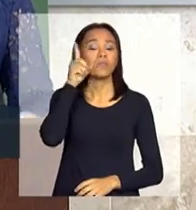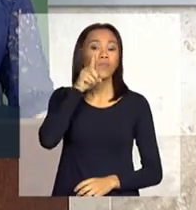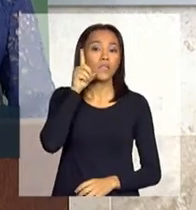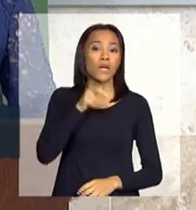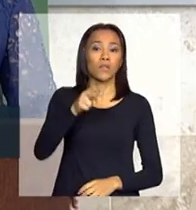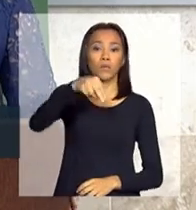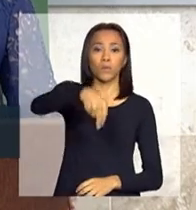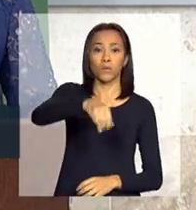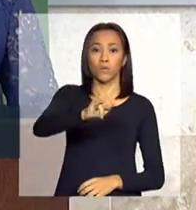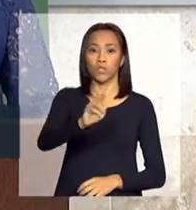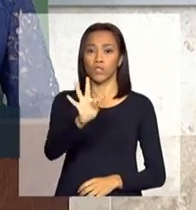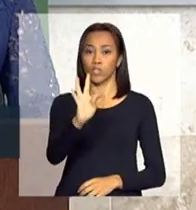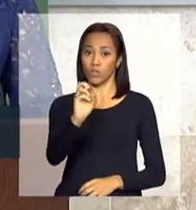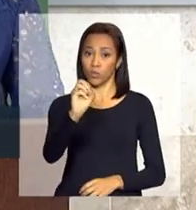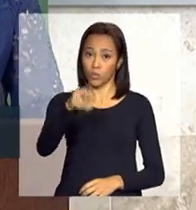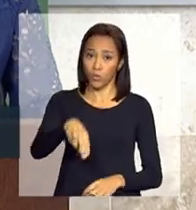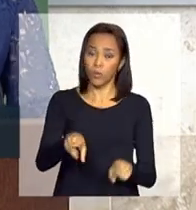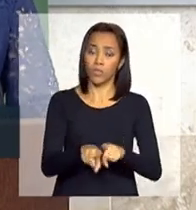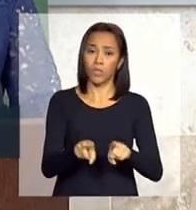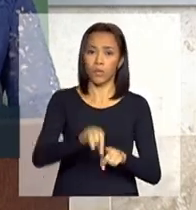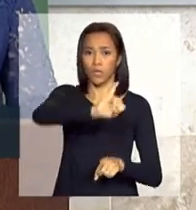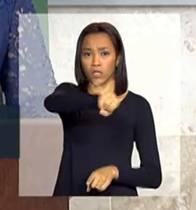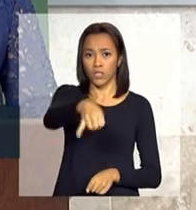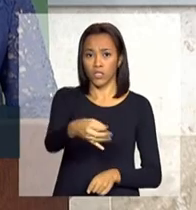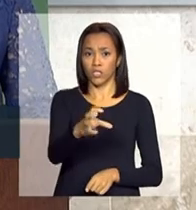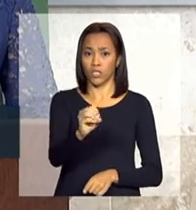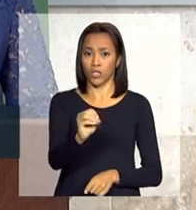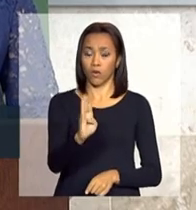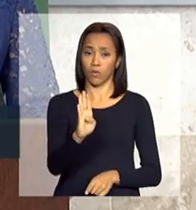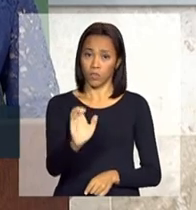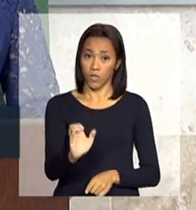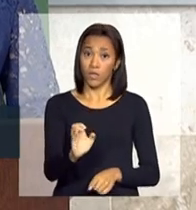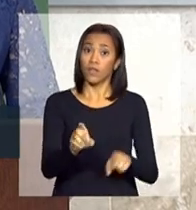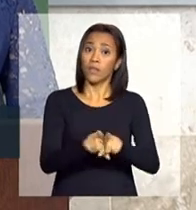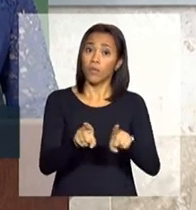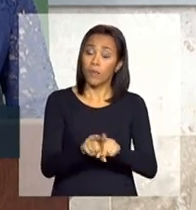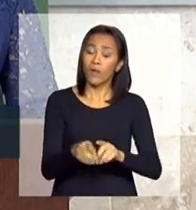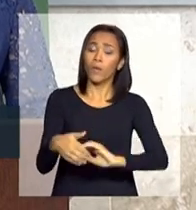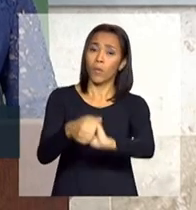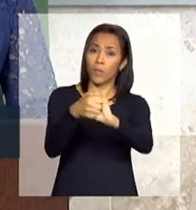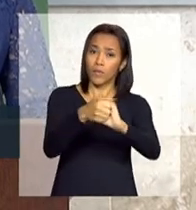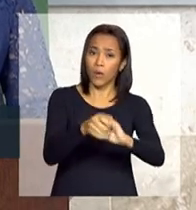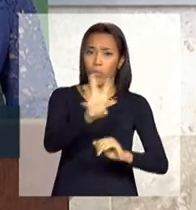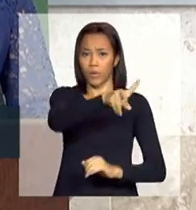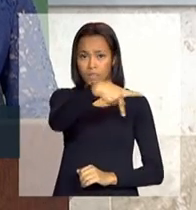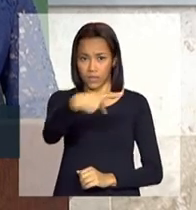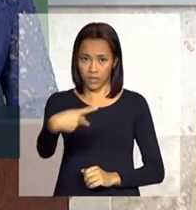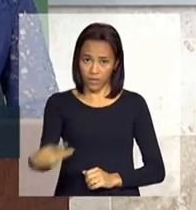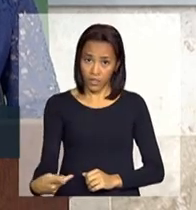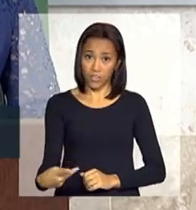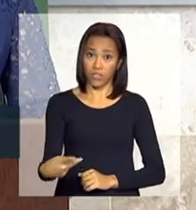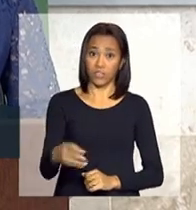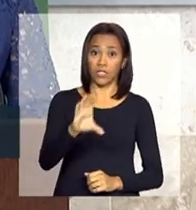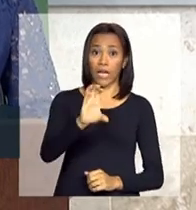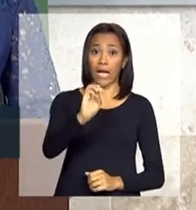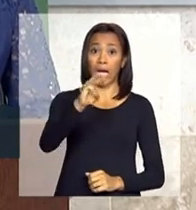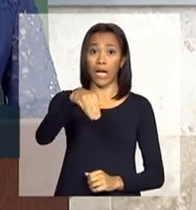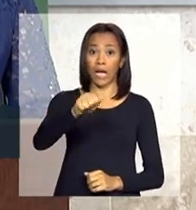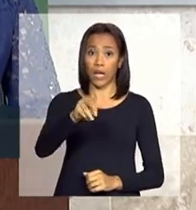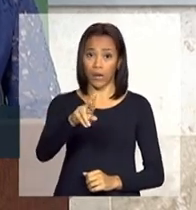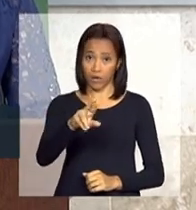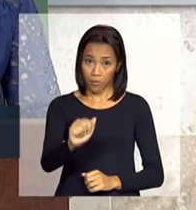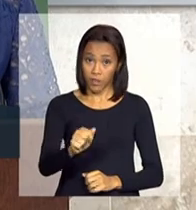Nilton Lima e Jacob Itar. Queria cumprimentar o presidente da Câmara de Políticas de Gestão,